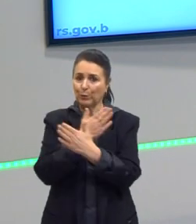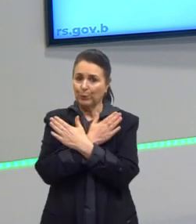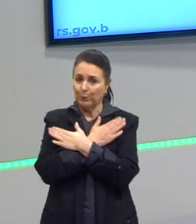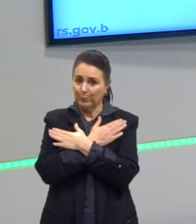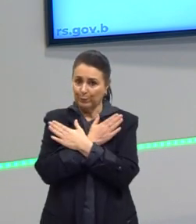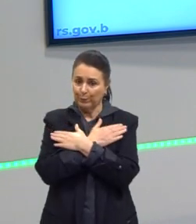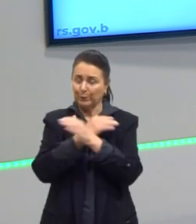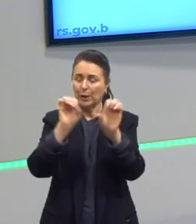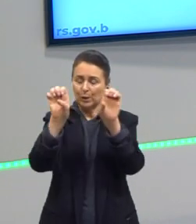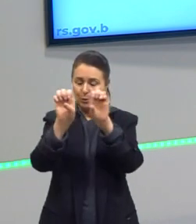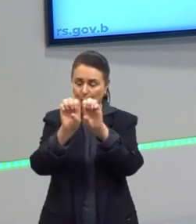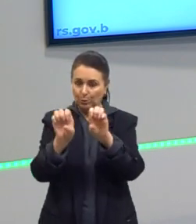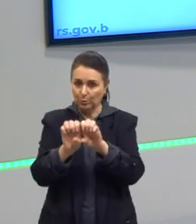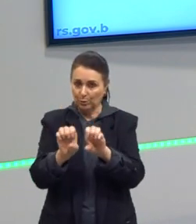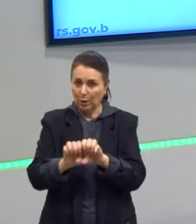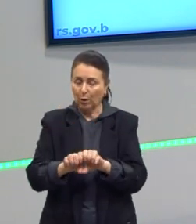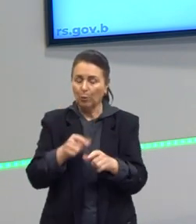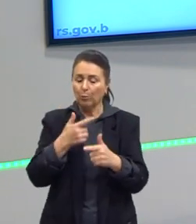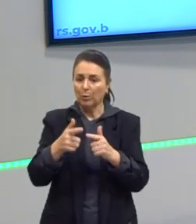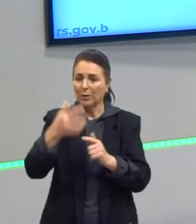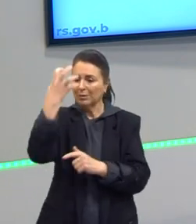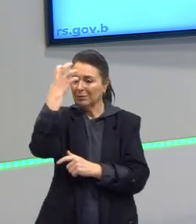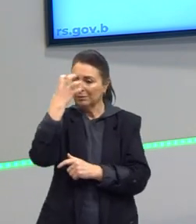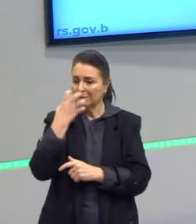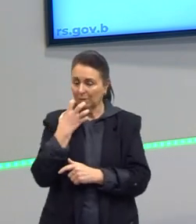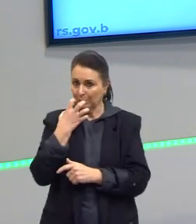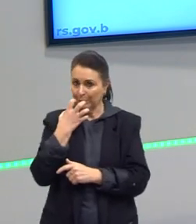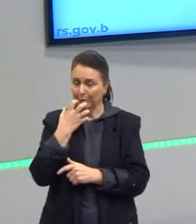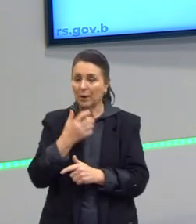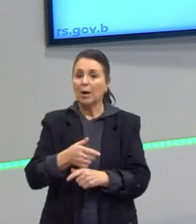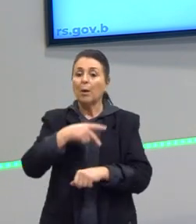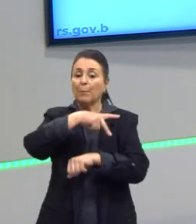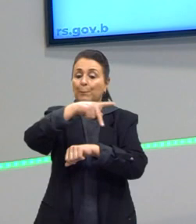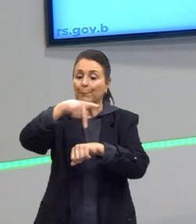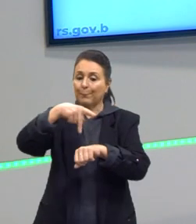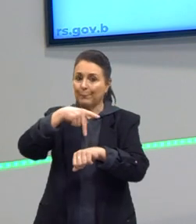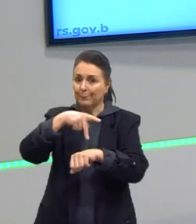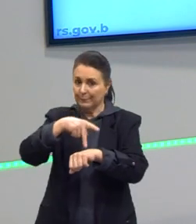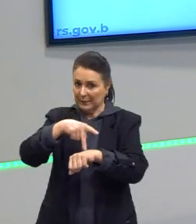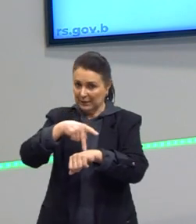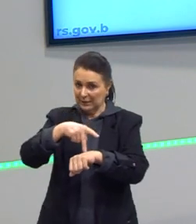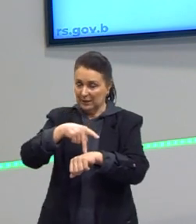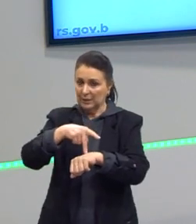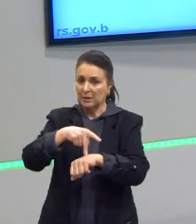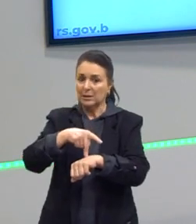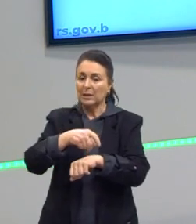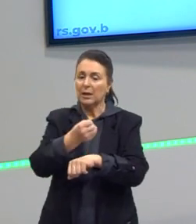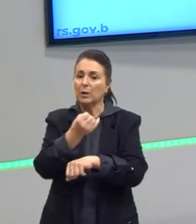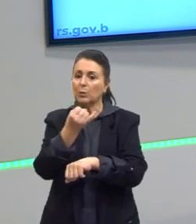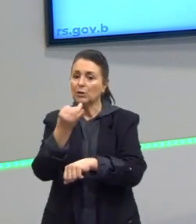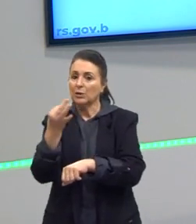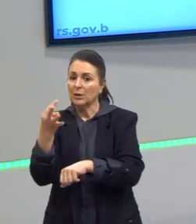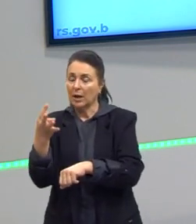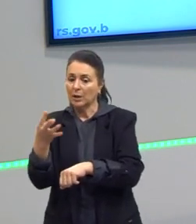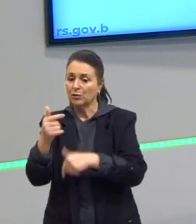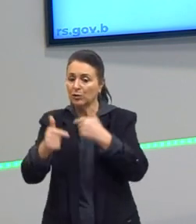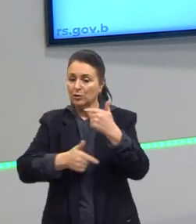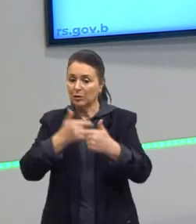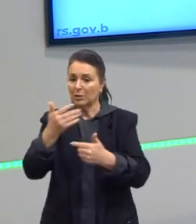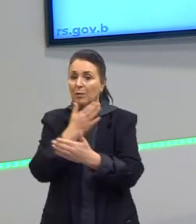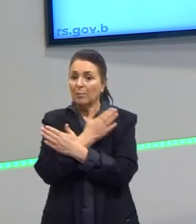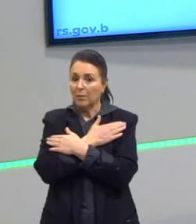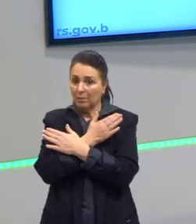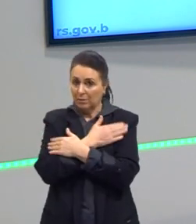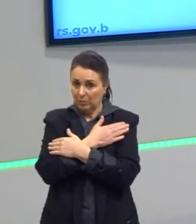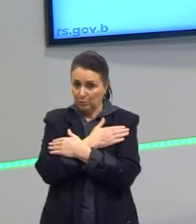muito sério. Nós podemos ver que em países onde há um índice de desemprego satisfatório, a